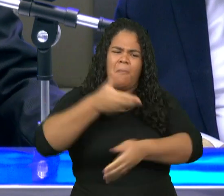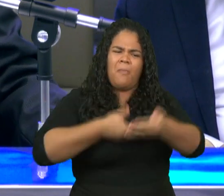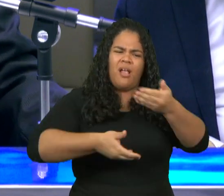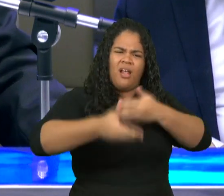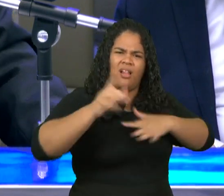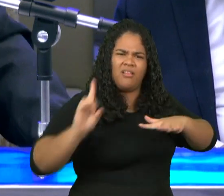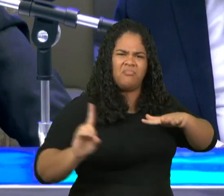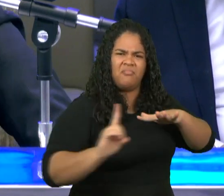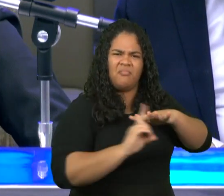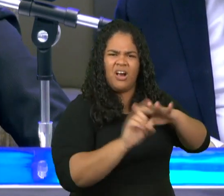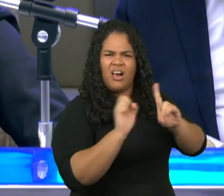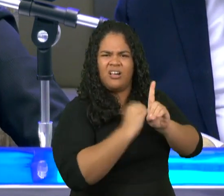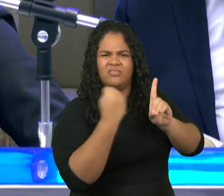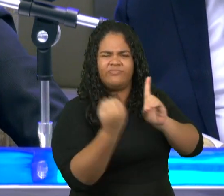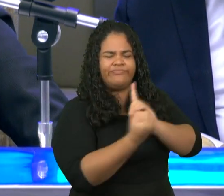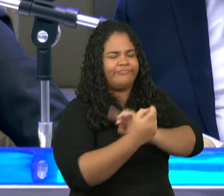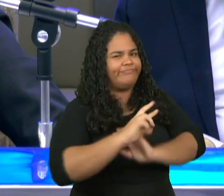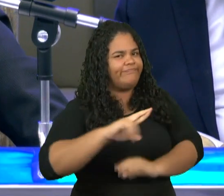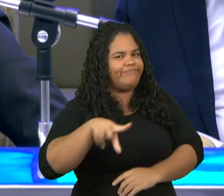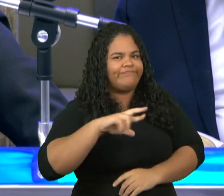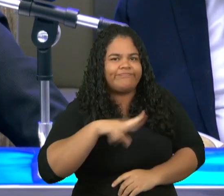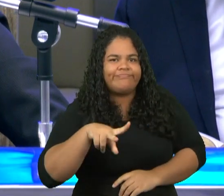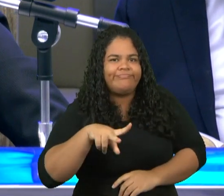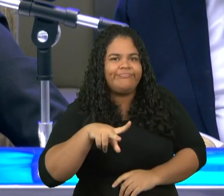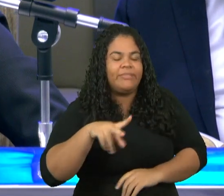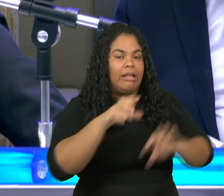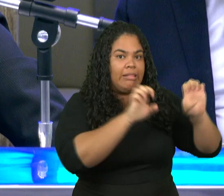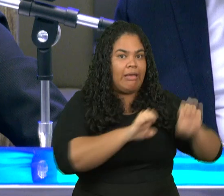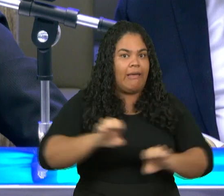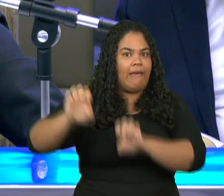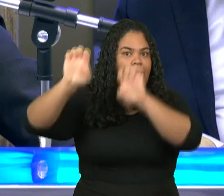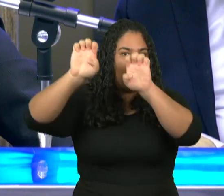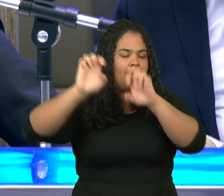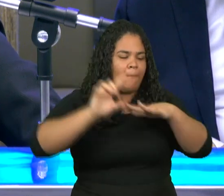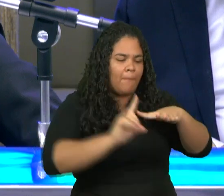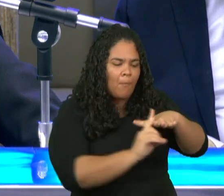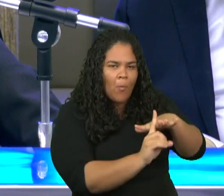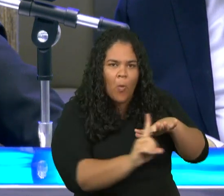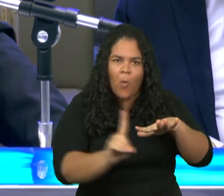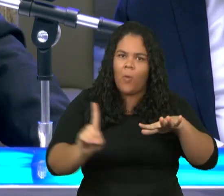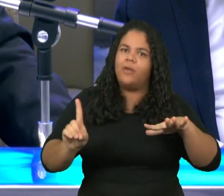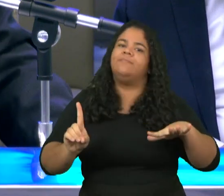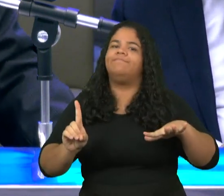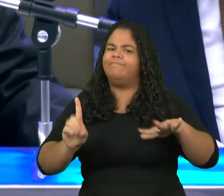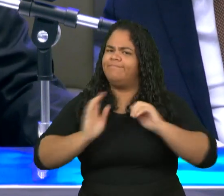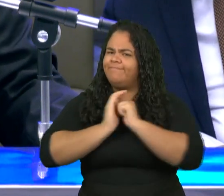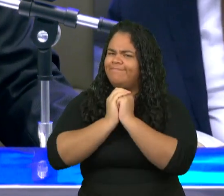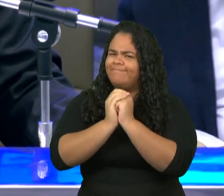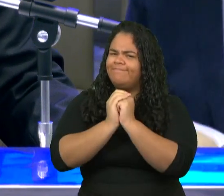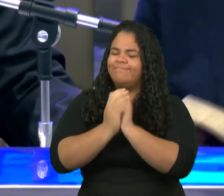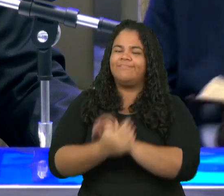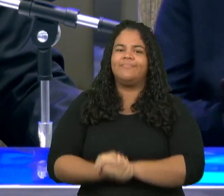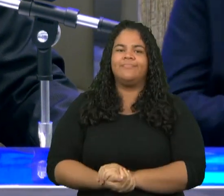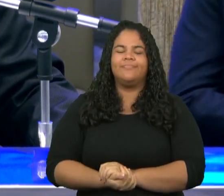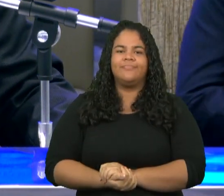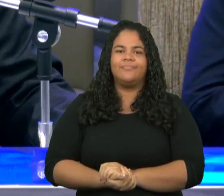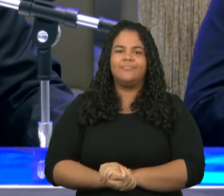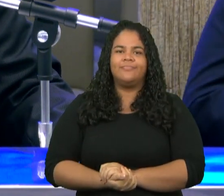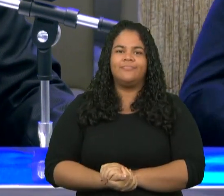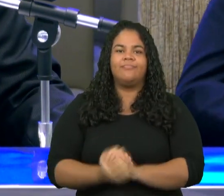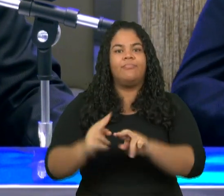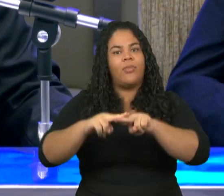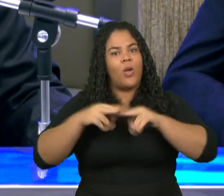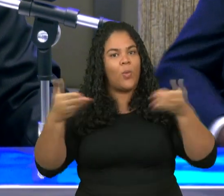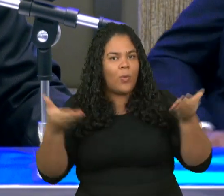Enoque vivia uma vida separada dessas práticas quem diz amém irmãos é por isso que o